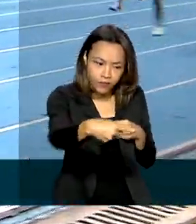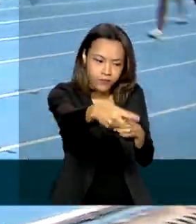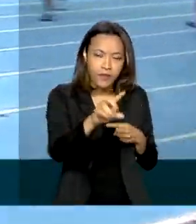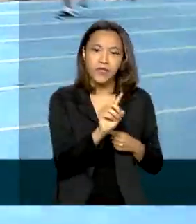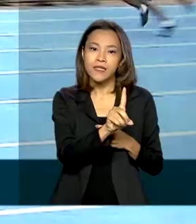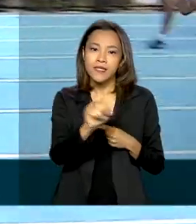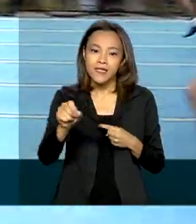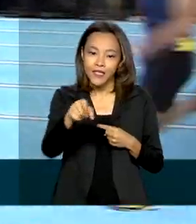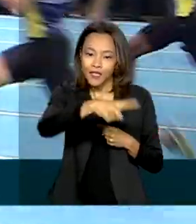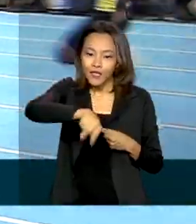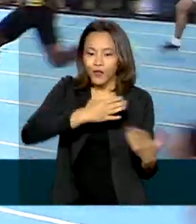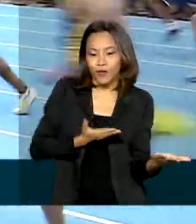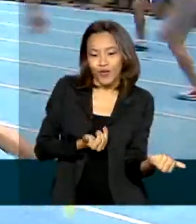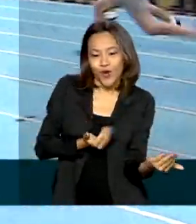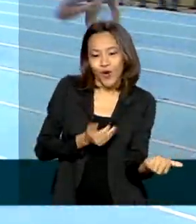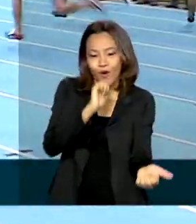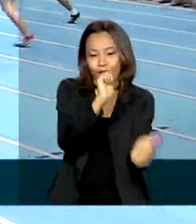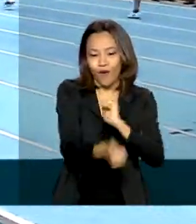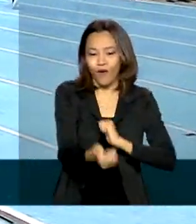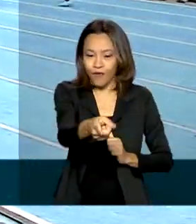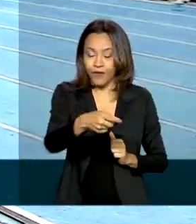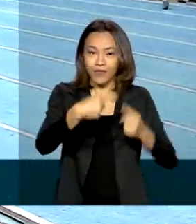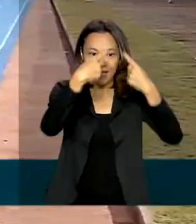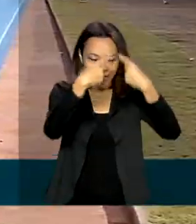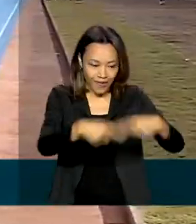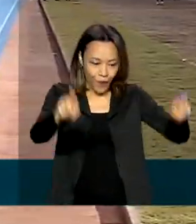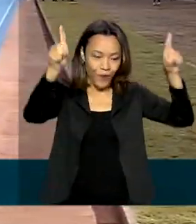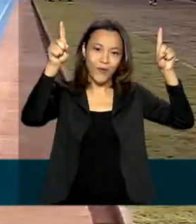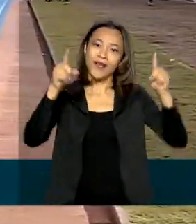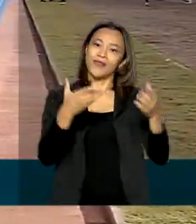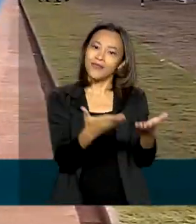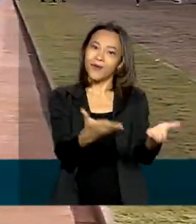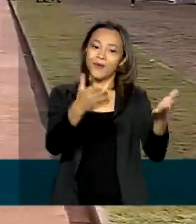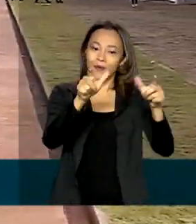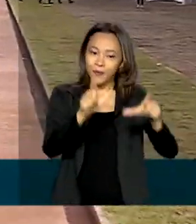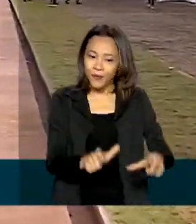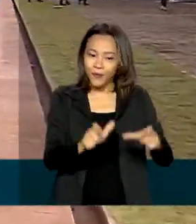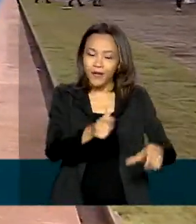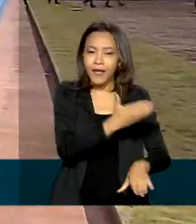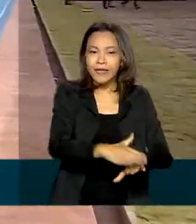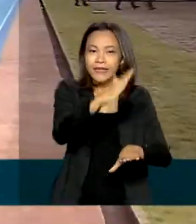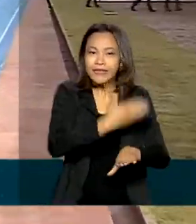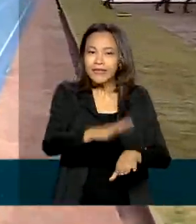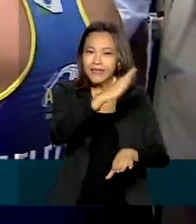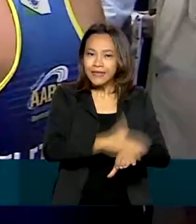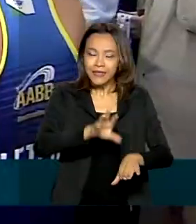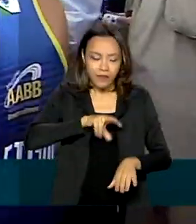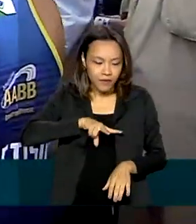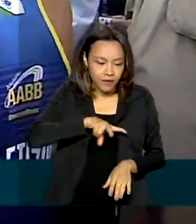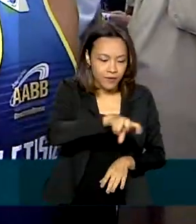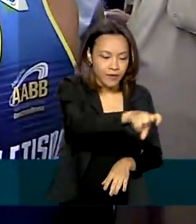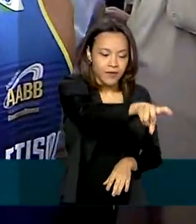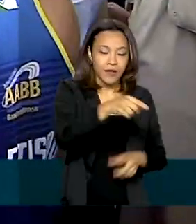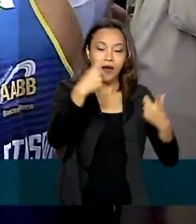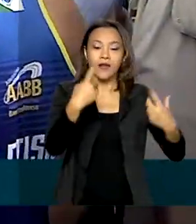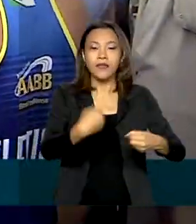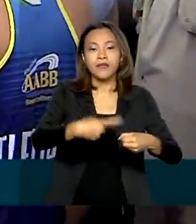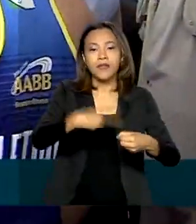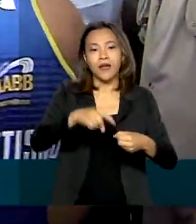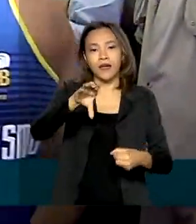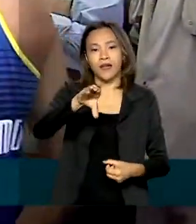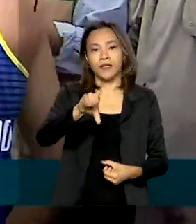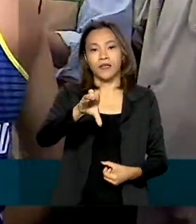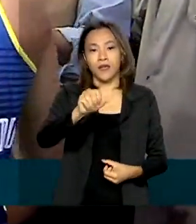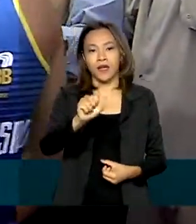atletas paranaenses marcou a inauguração do Centro Nacional de Treinamento de Atletismo em Cascavel, oeste